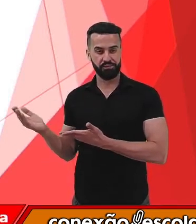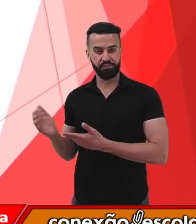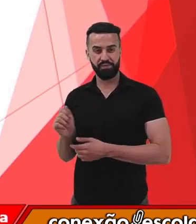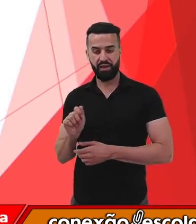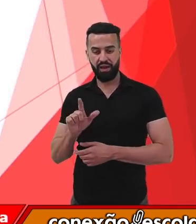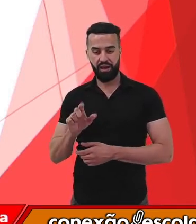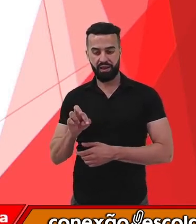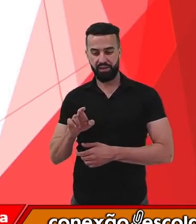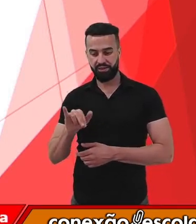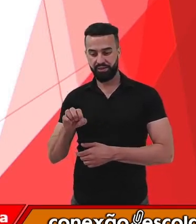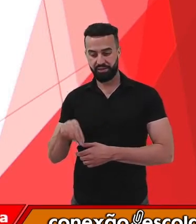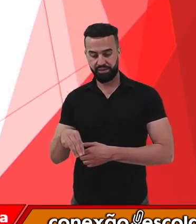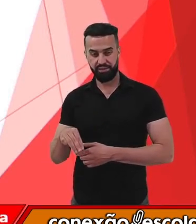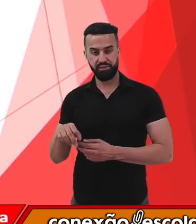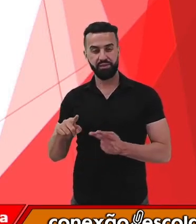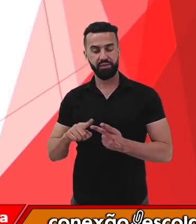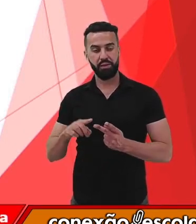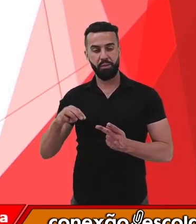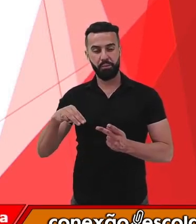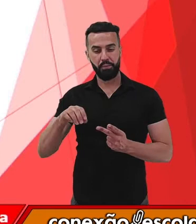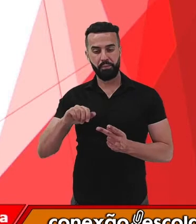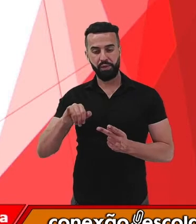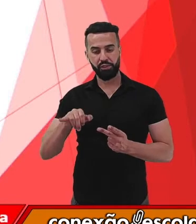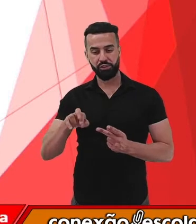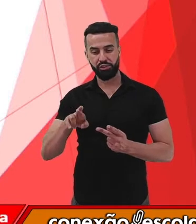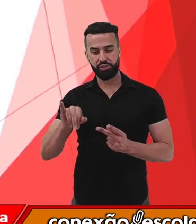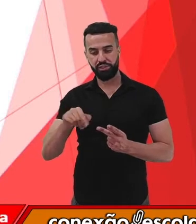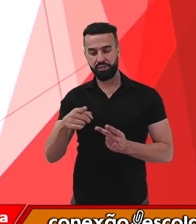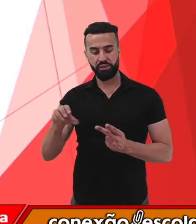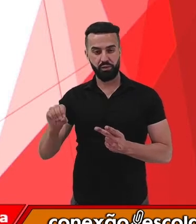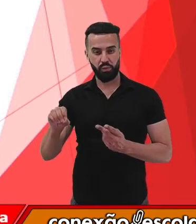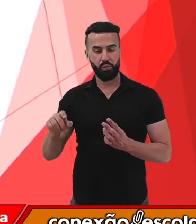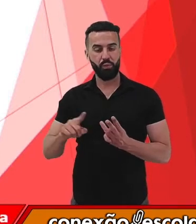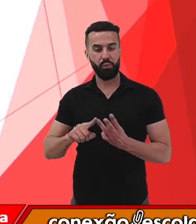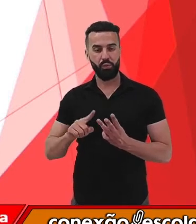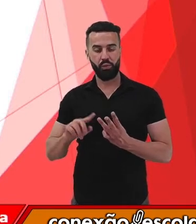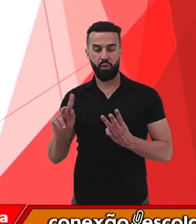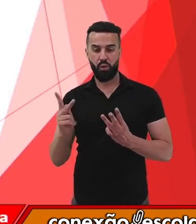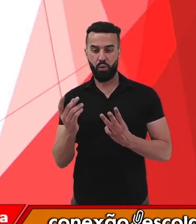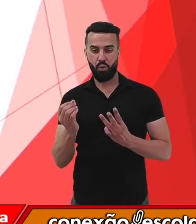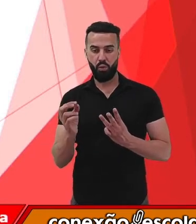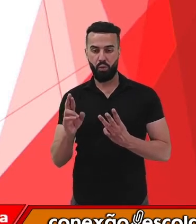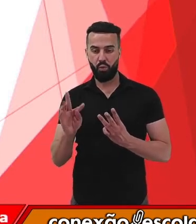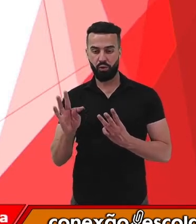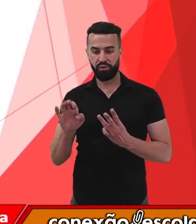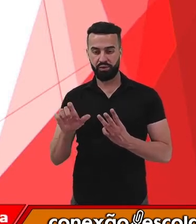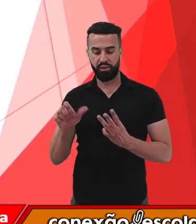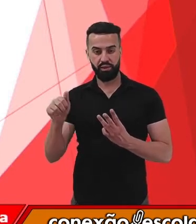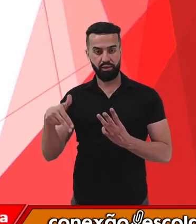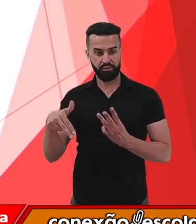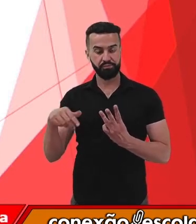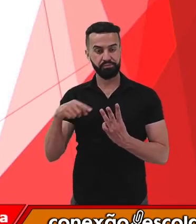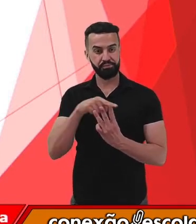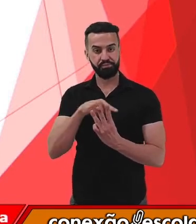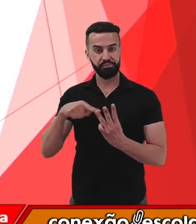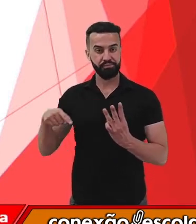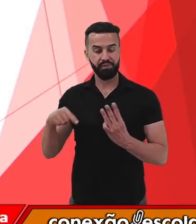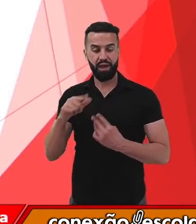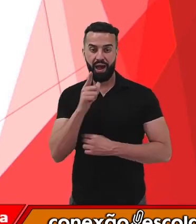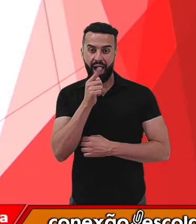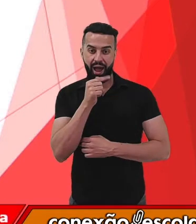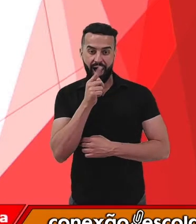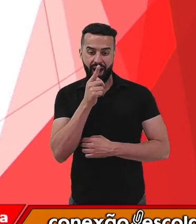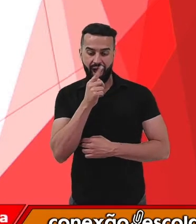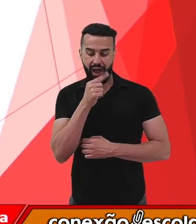o manjericão, o hortelã. Cada galinho desse, caso eu coloque na água, ao longo do tempo, vão desenvolver